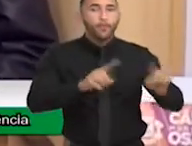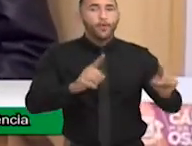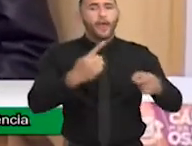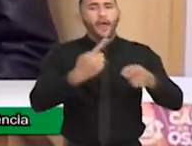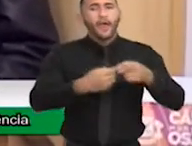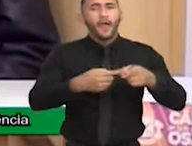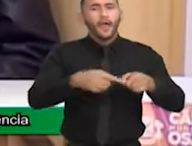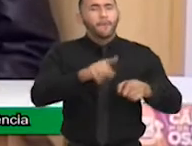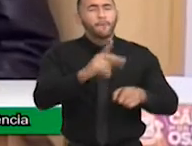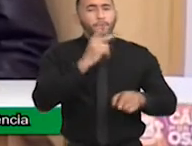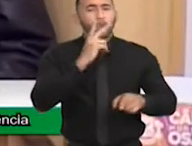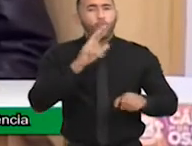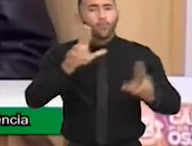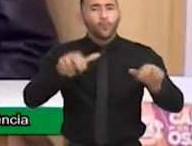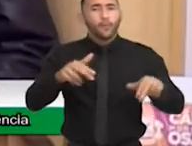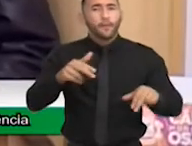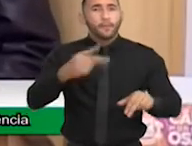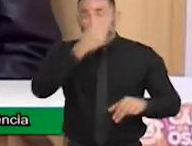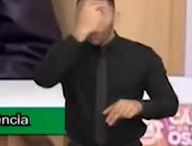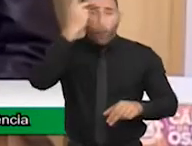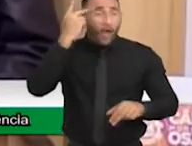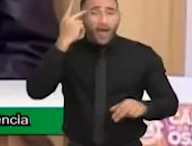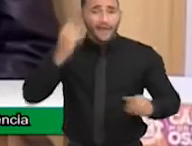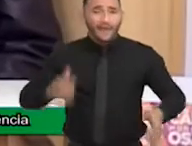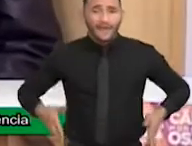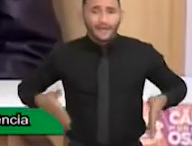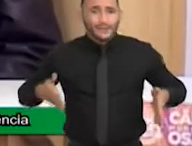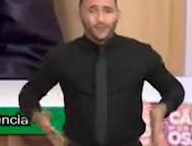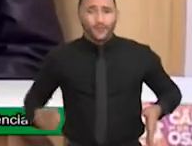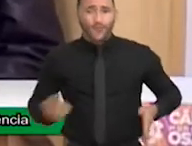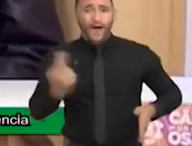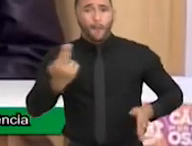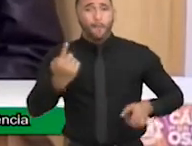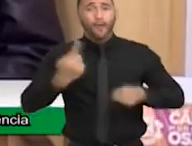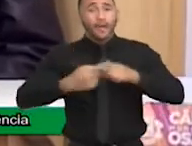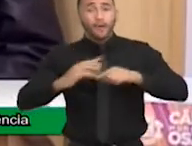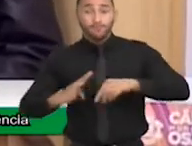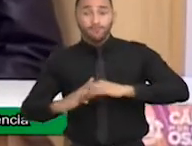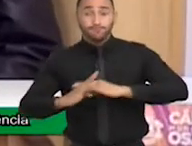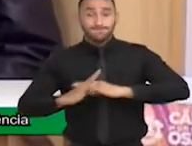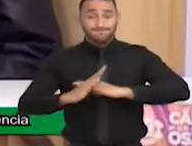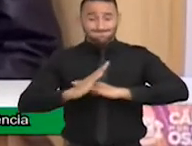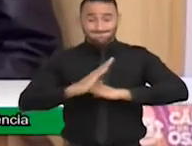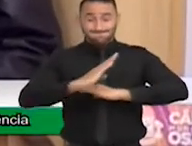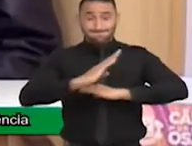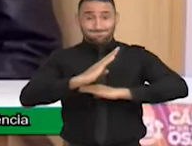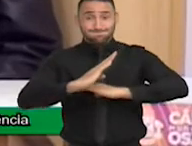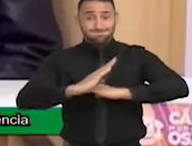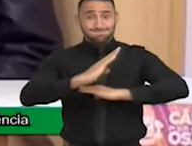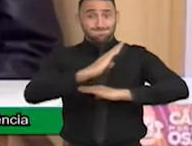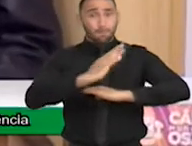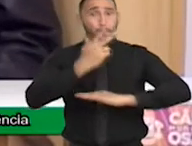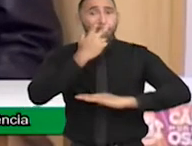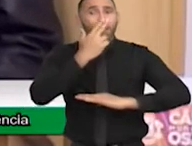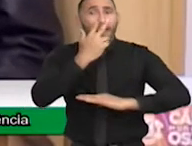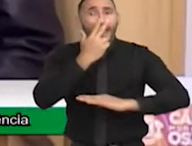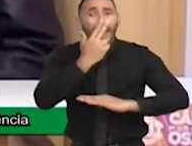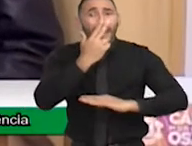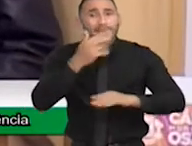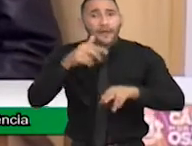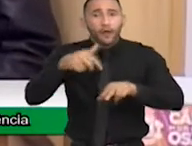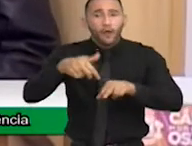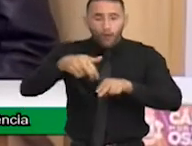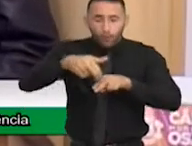eu duvido que um cadeirante sobe uma rampa daquela. Alguns comércios com uma rampa com uma inclinação para skatista. Não tem como um